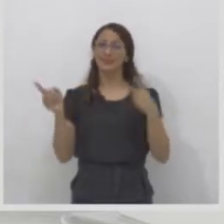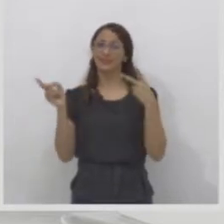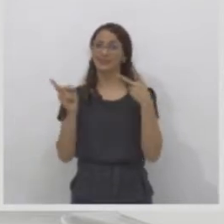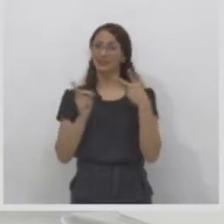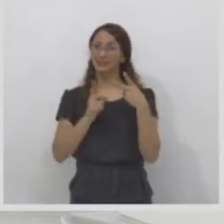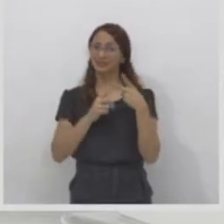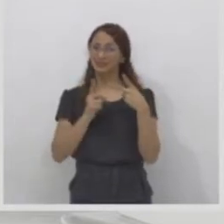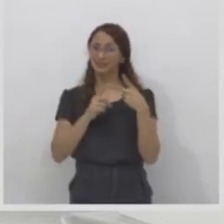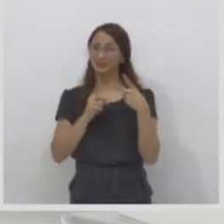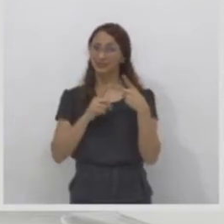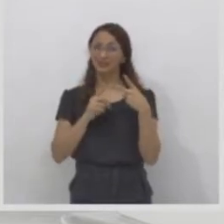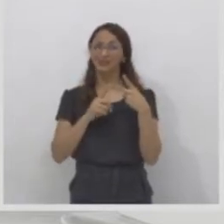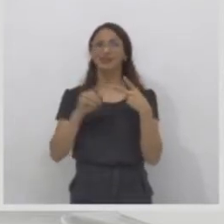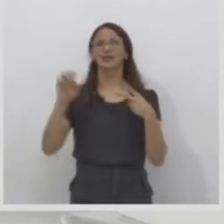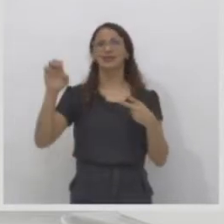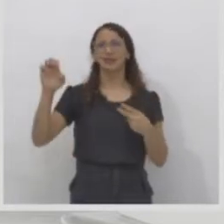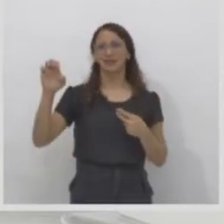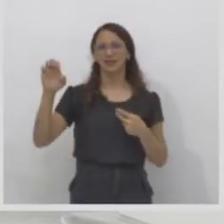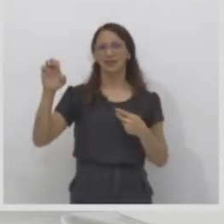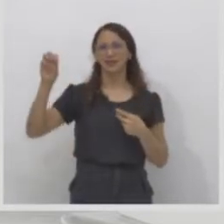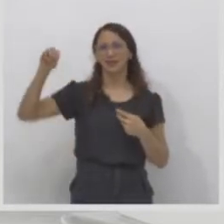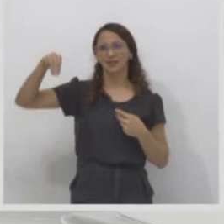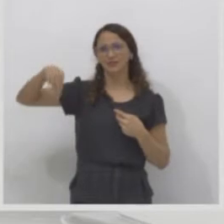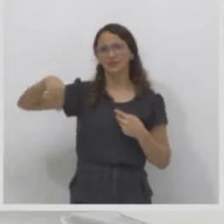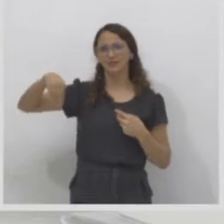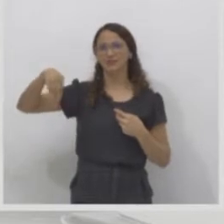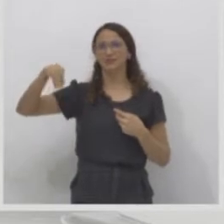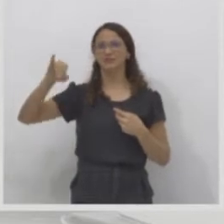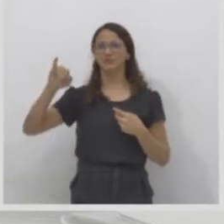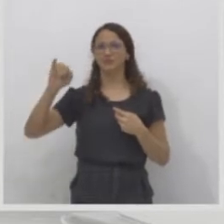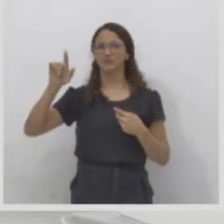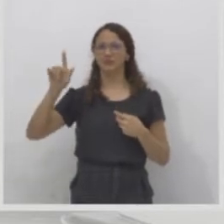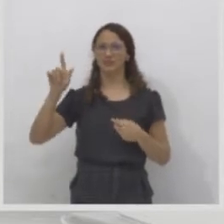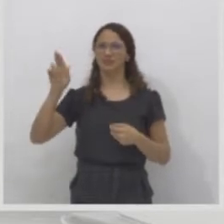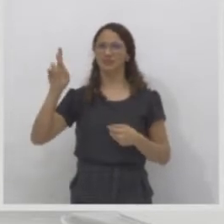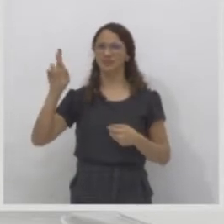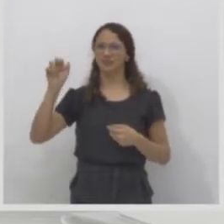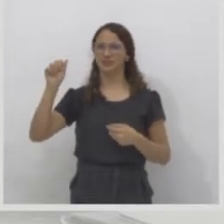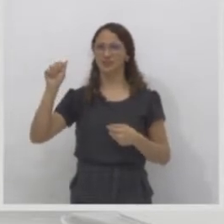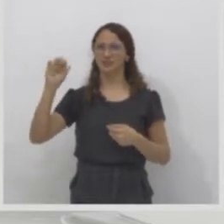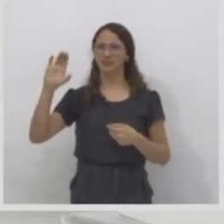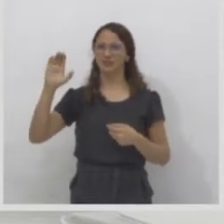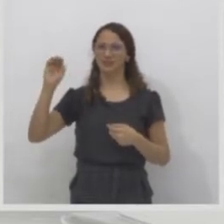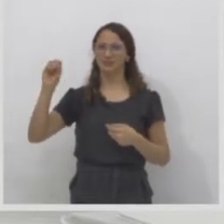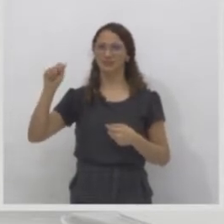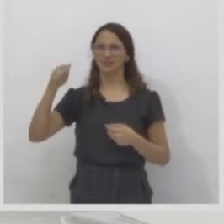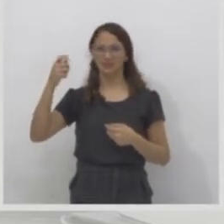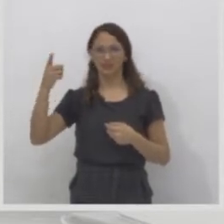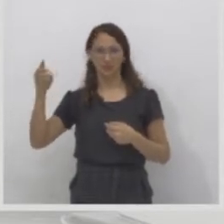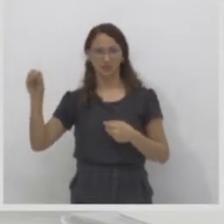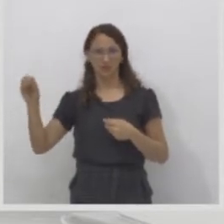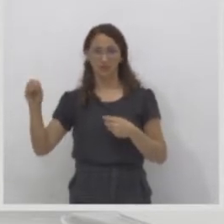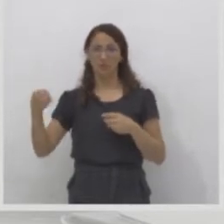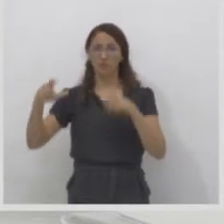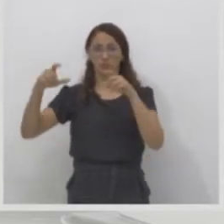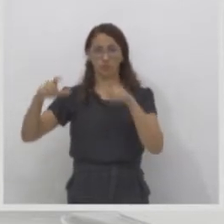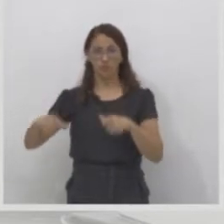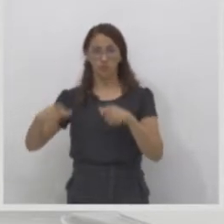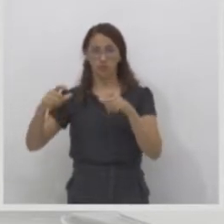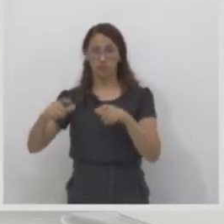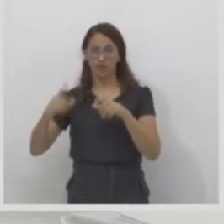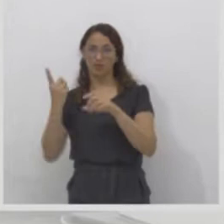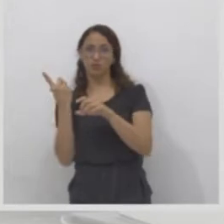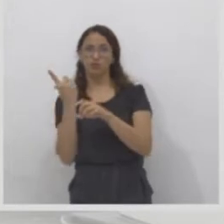emigração, que é quando o indivíduo sai de um território. Então, vamos pensar o seguinte, eu,